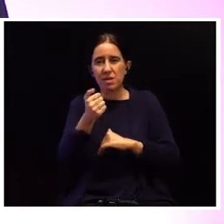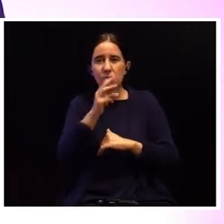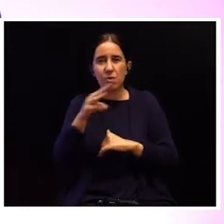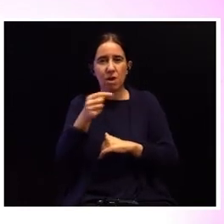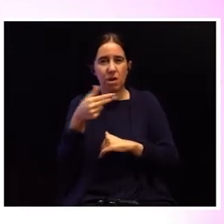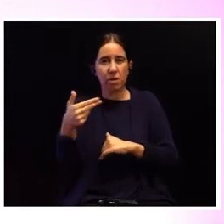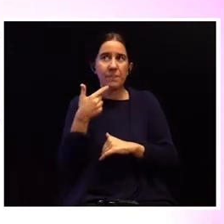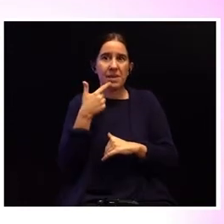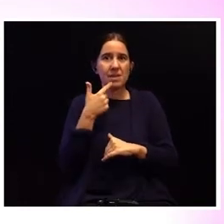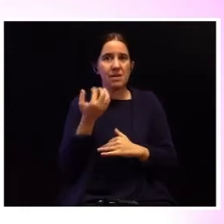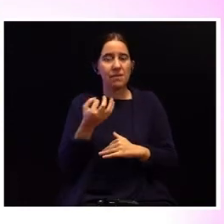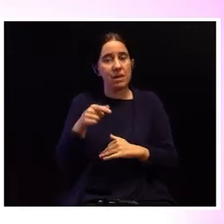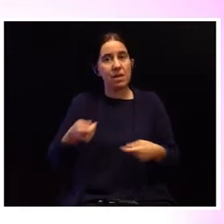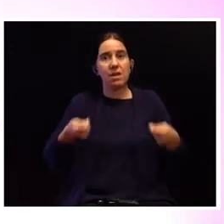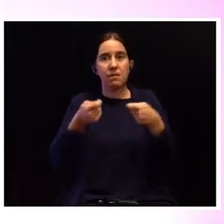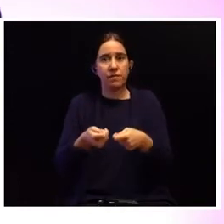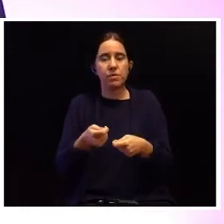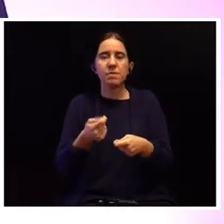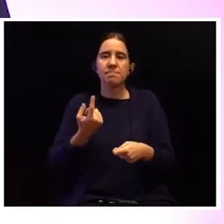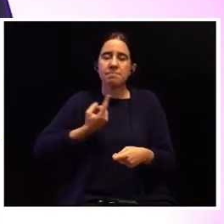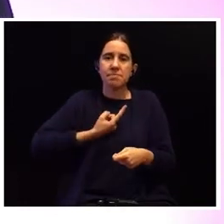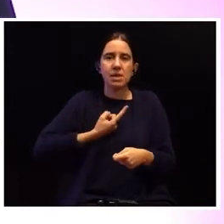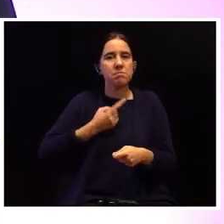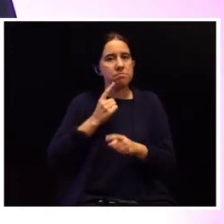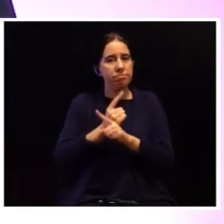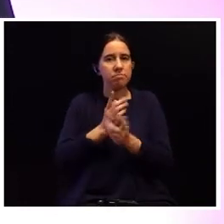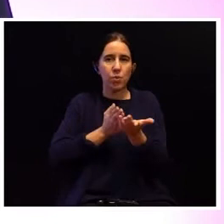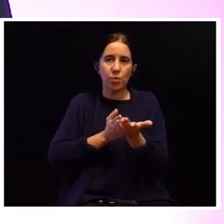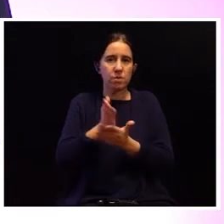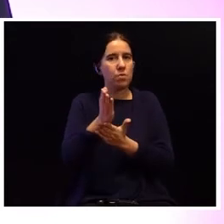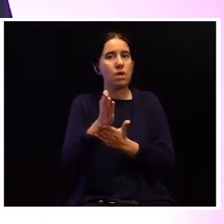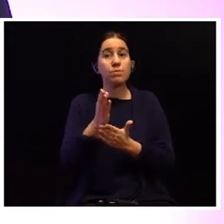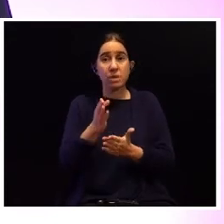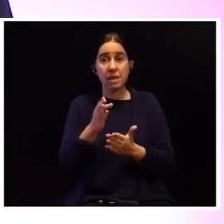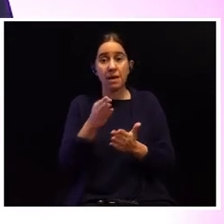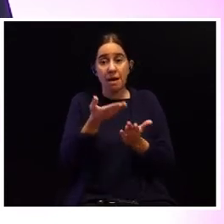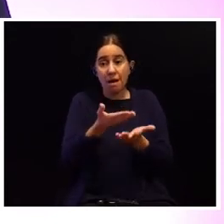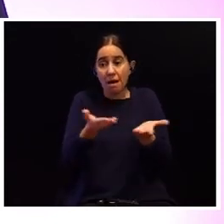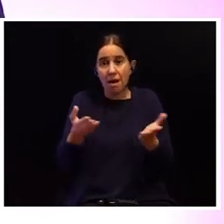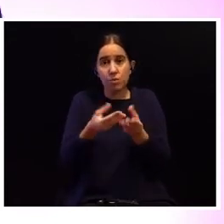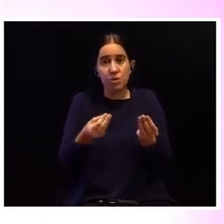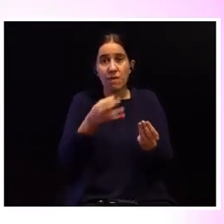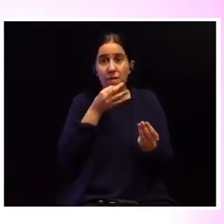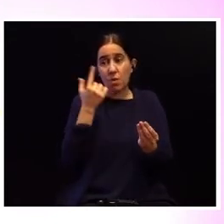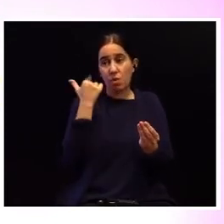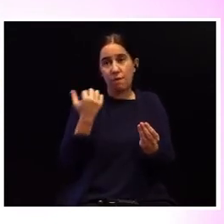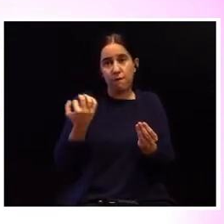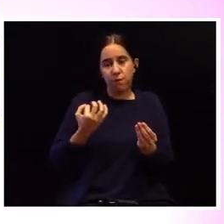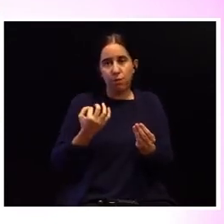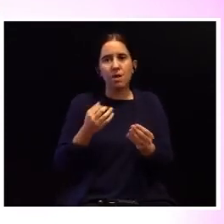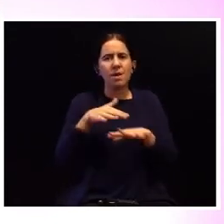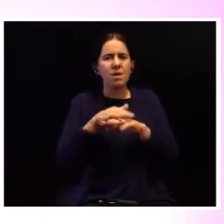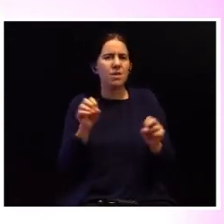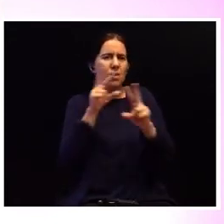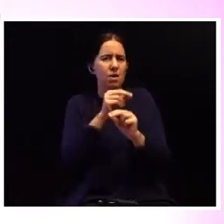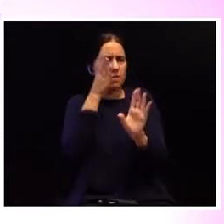de euros e, portanto, este é um investimento que tem de continuar, porque todas estas soluções que falámos ontem, a nova rede